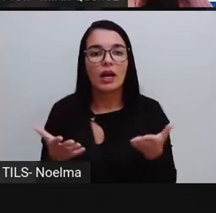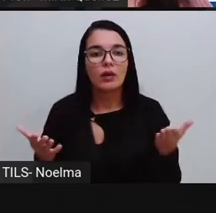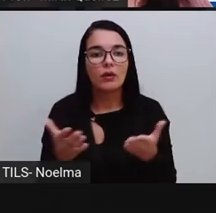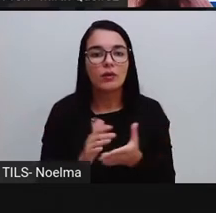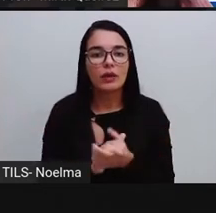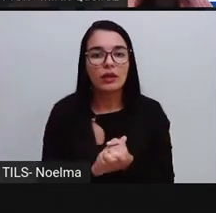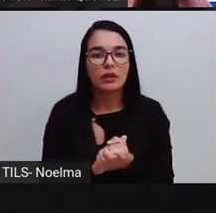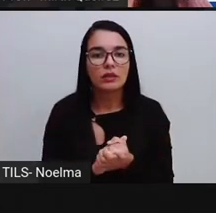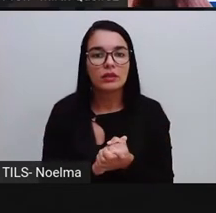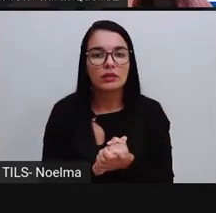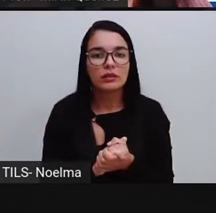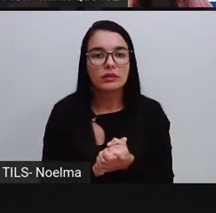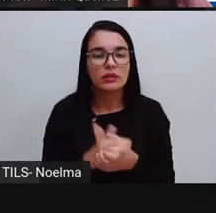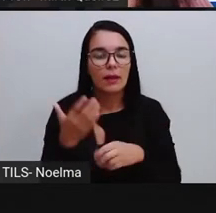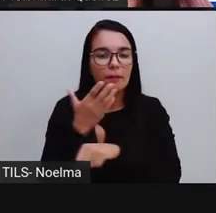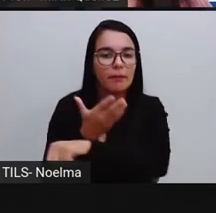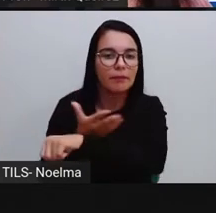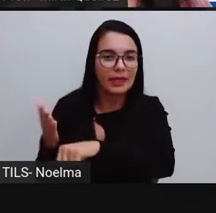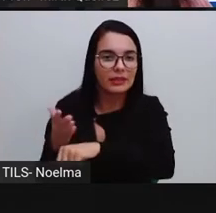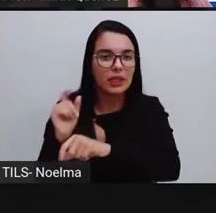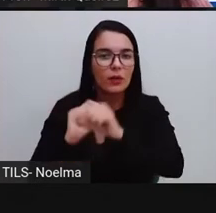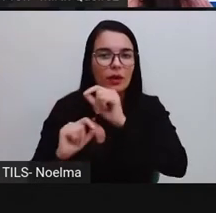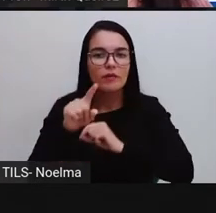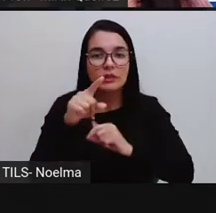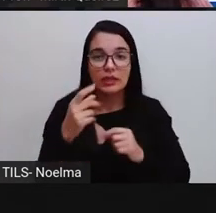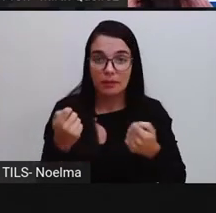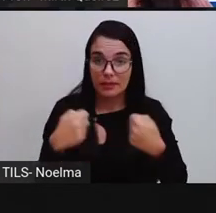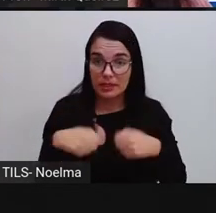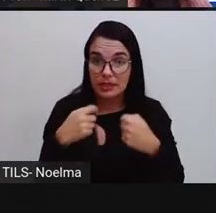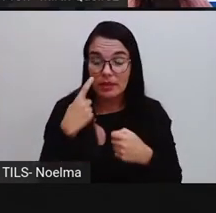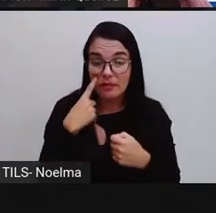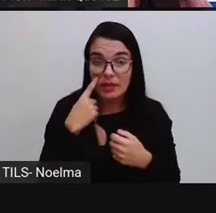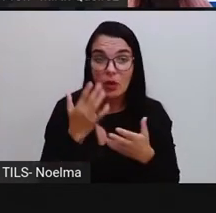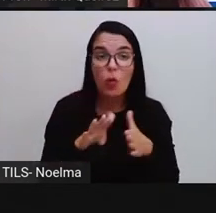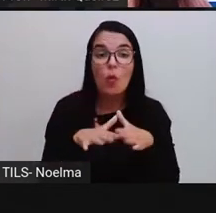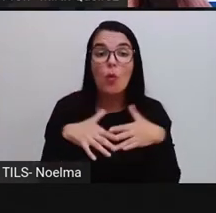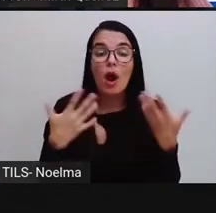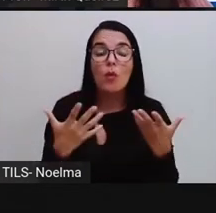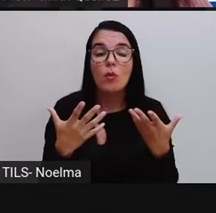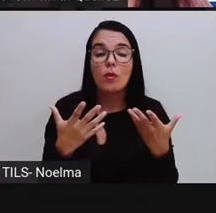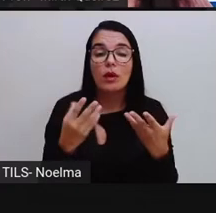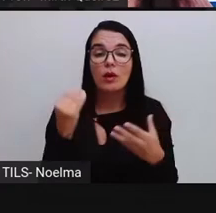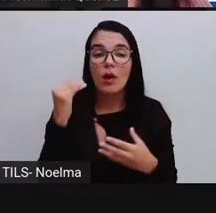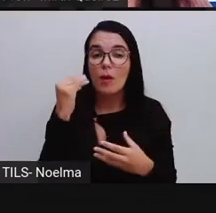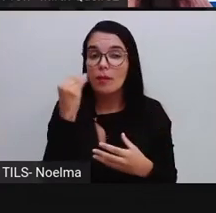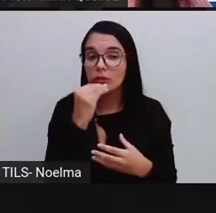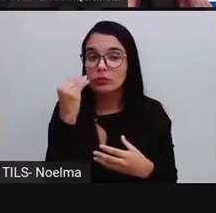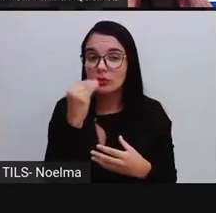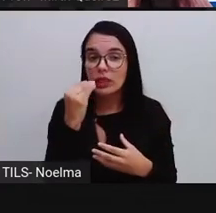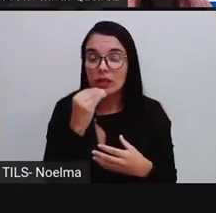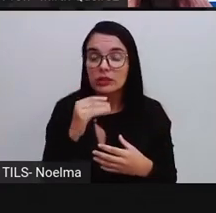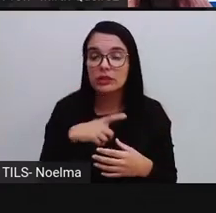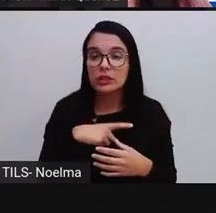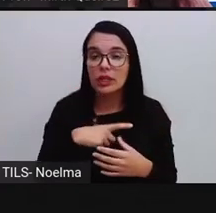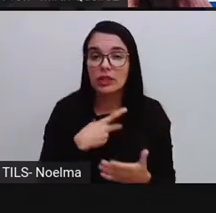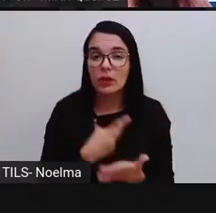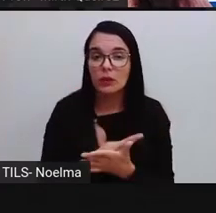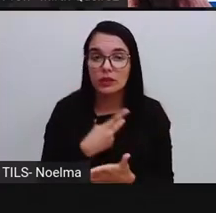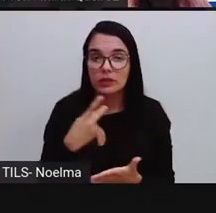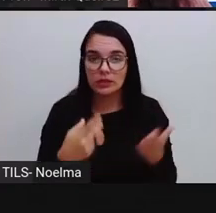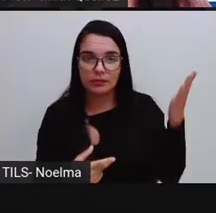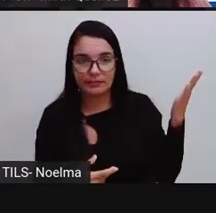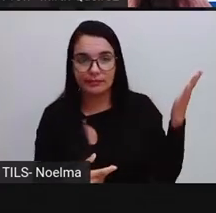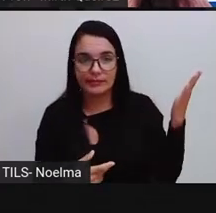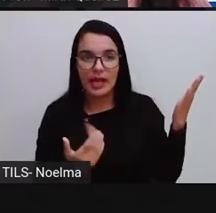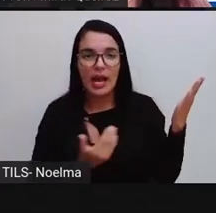Na prática, determine a chance de um evento ocorrer. Olha só. As amigas Bruna e Natália compraram uma